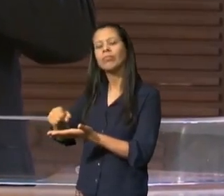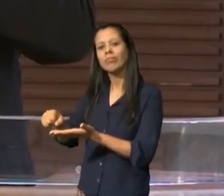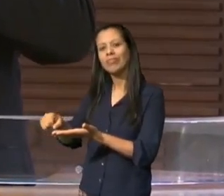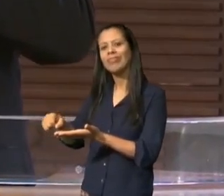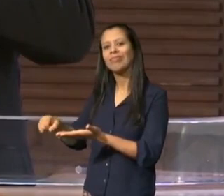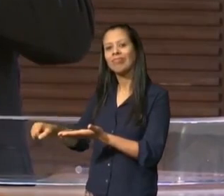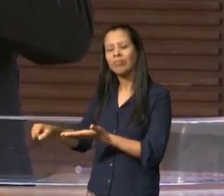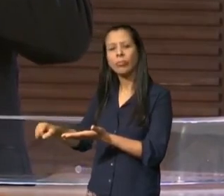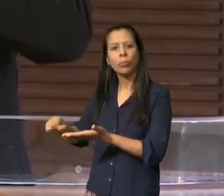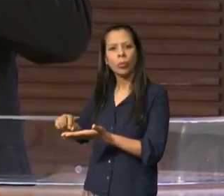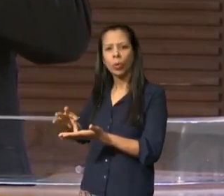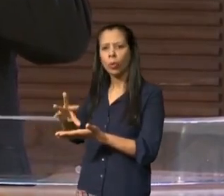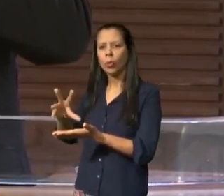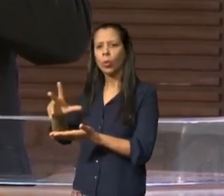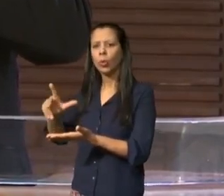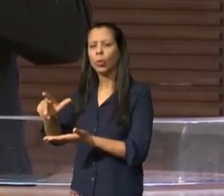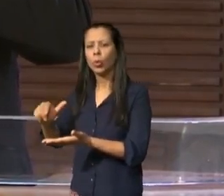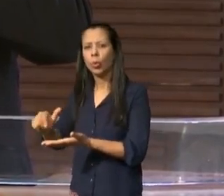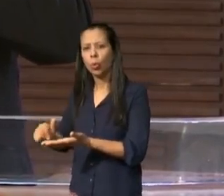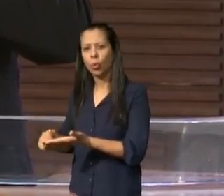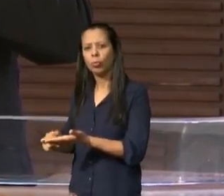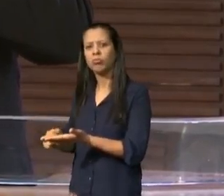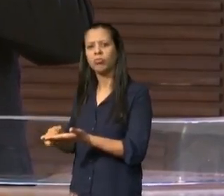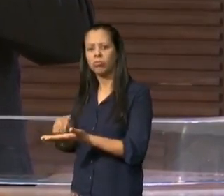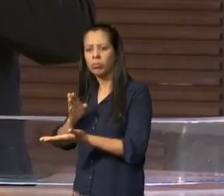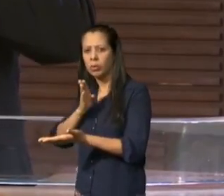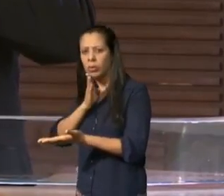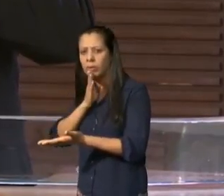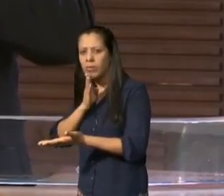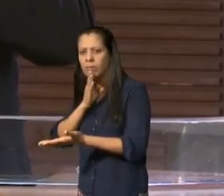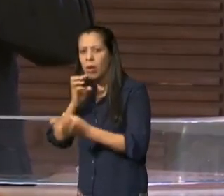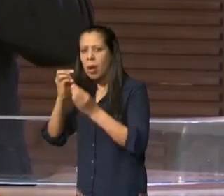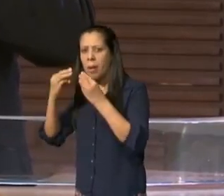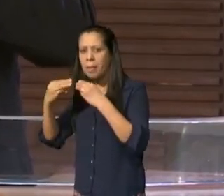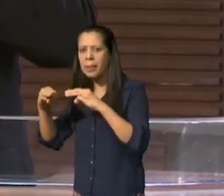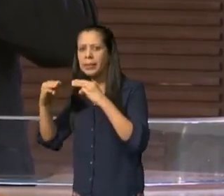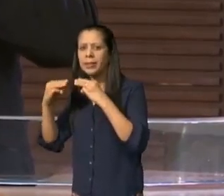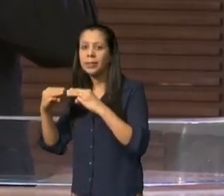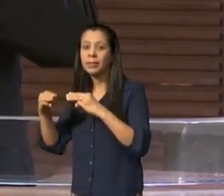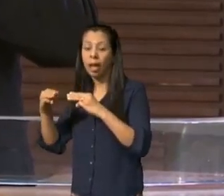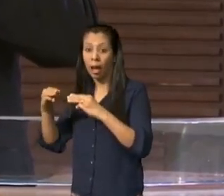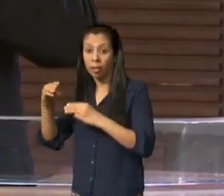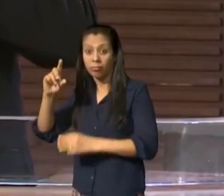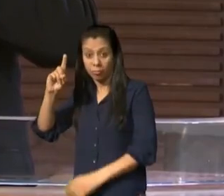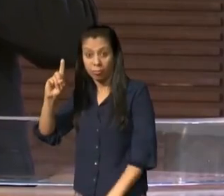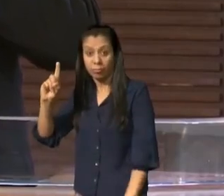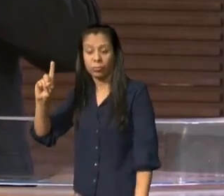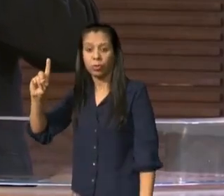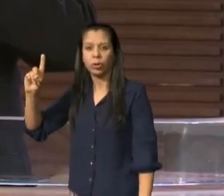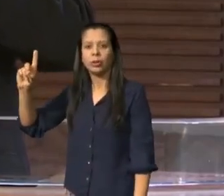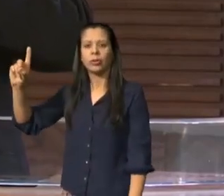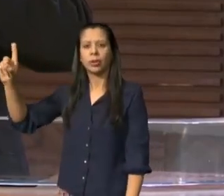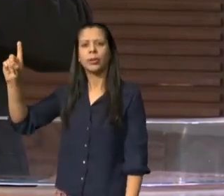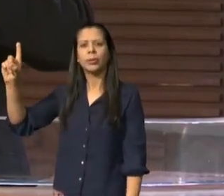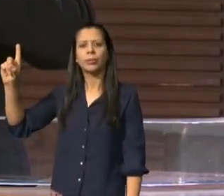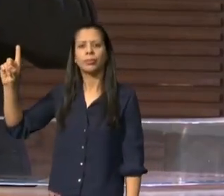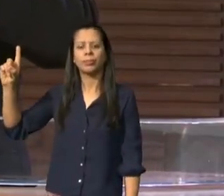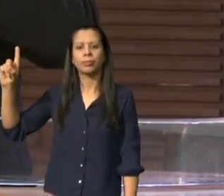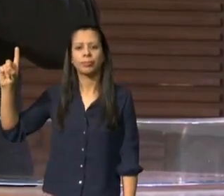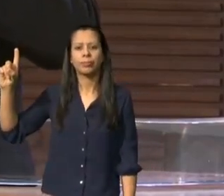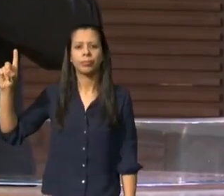transmitir a sua mensagem que Deus havia lhe incubido de transmitir